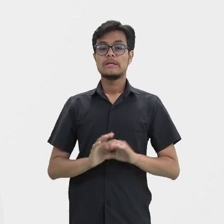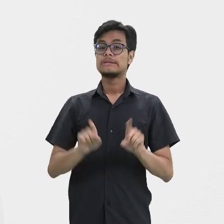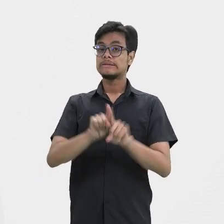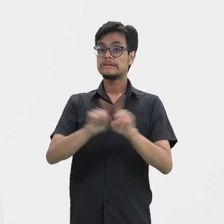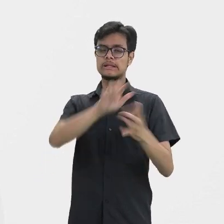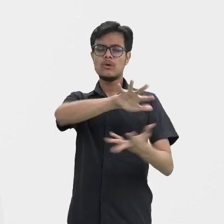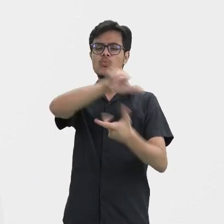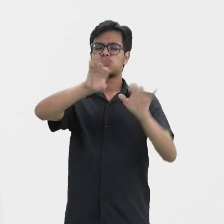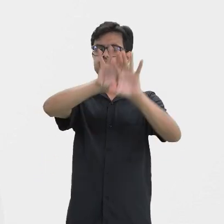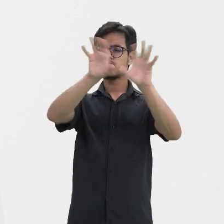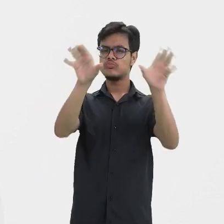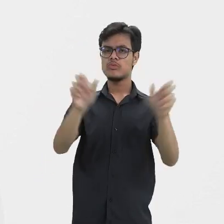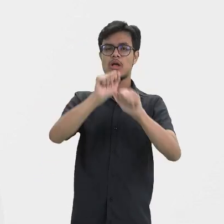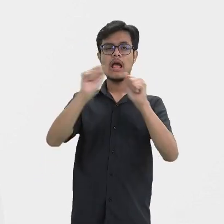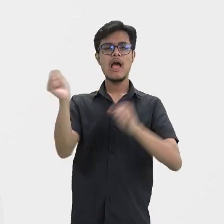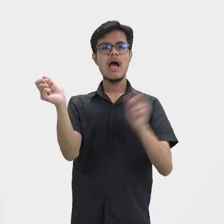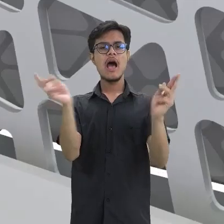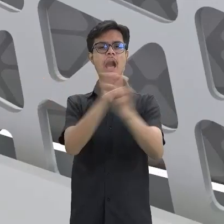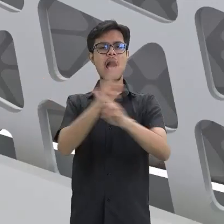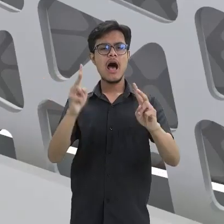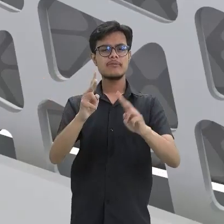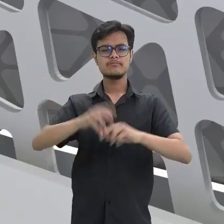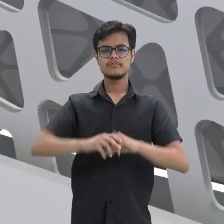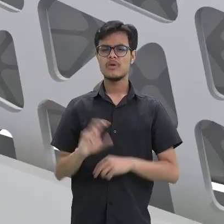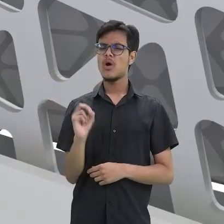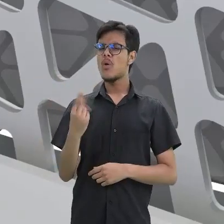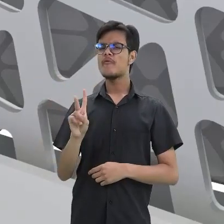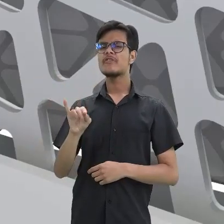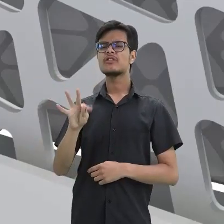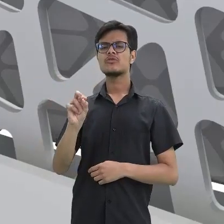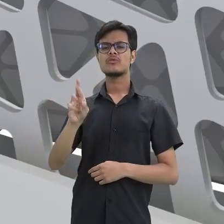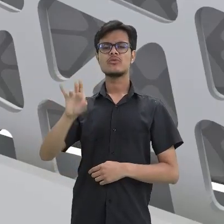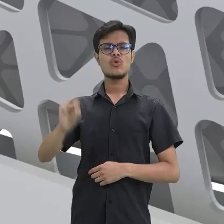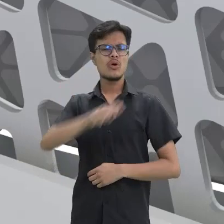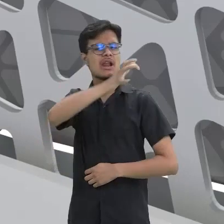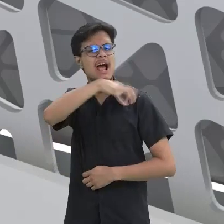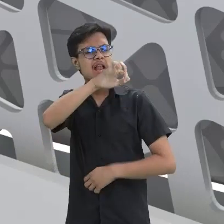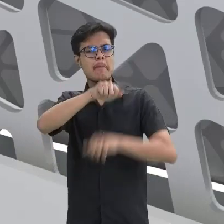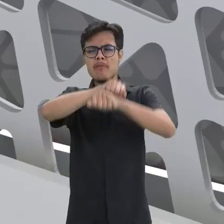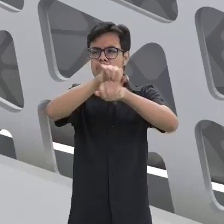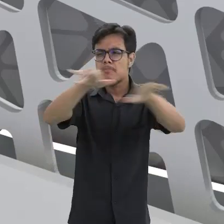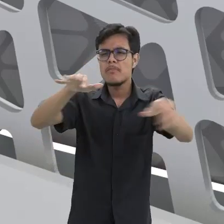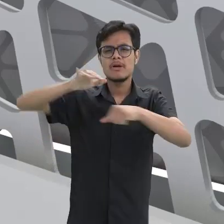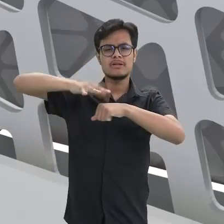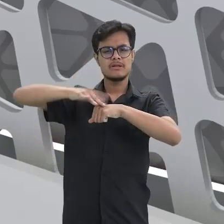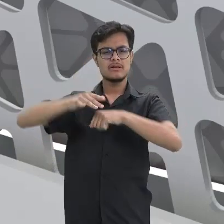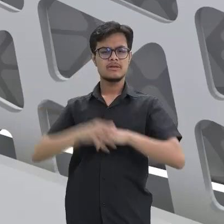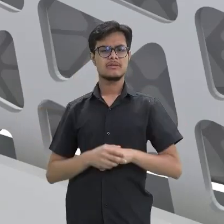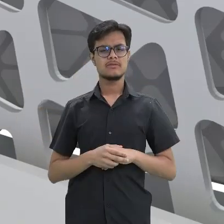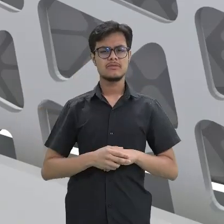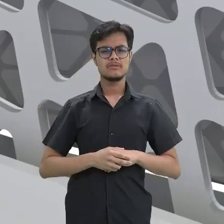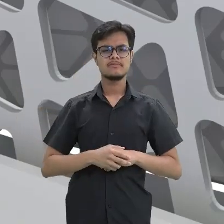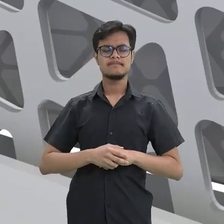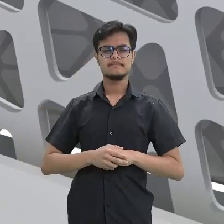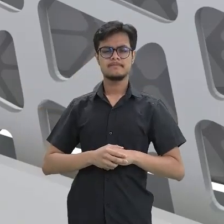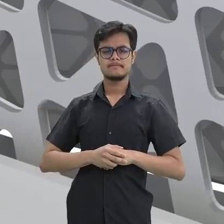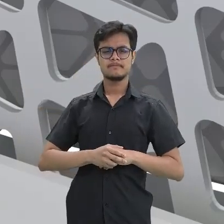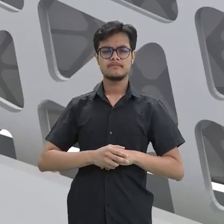atmosférica, que é pelo ar, e por vetores, ou seja, por animais, pode ser um